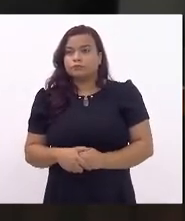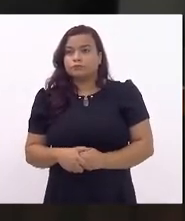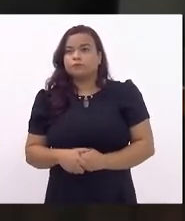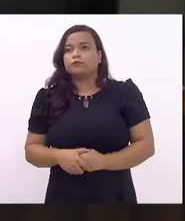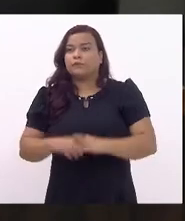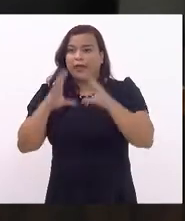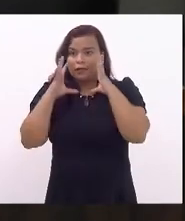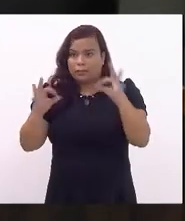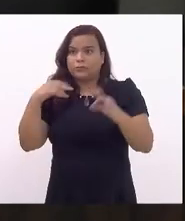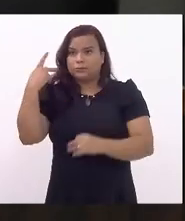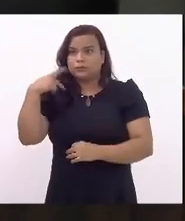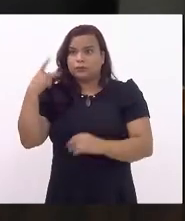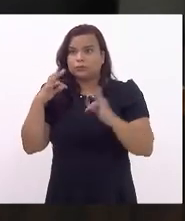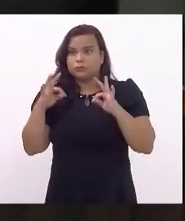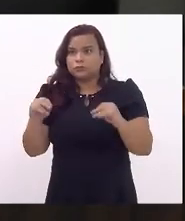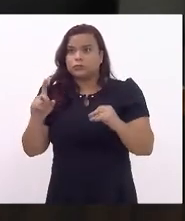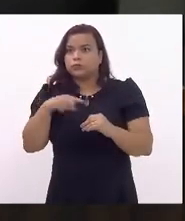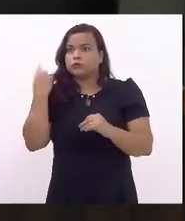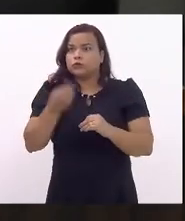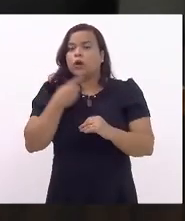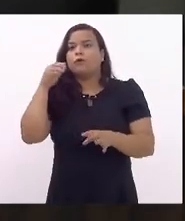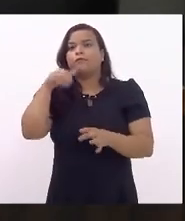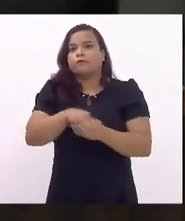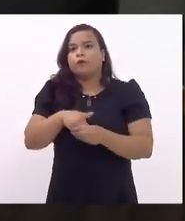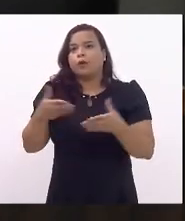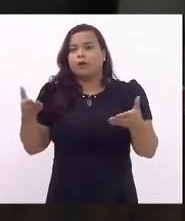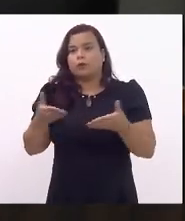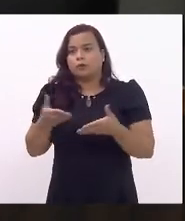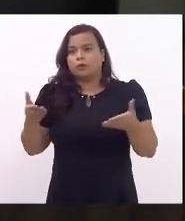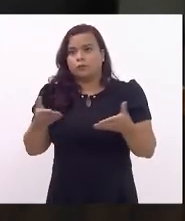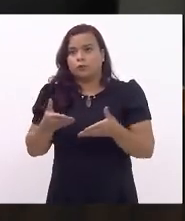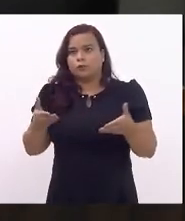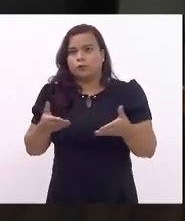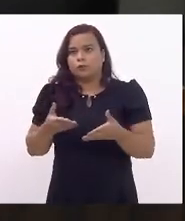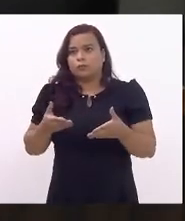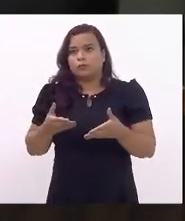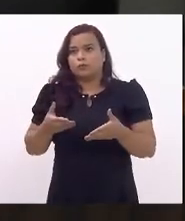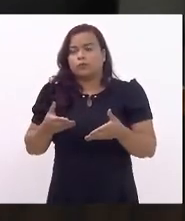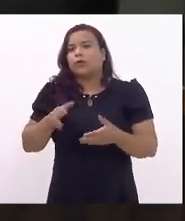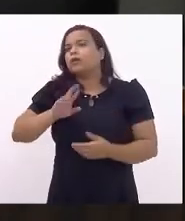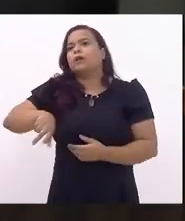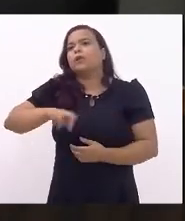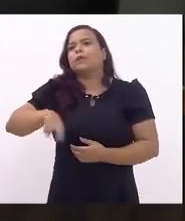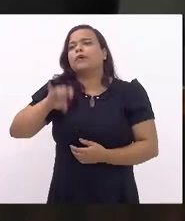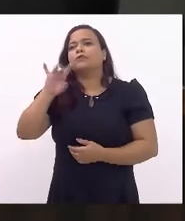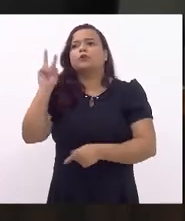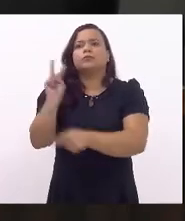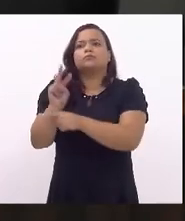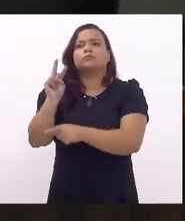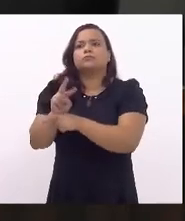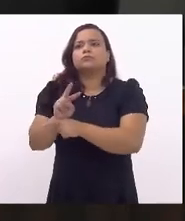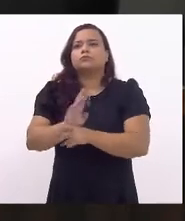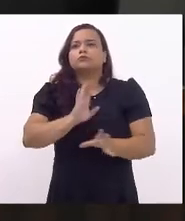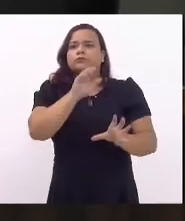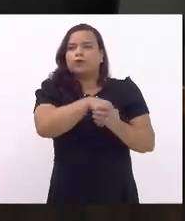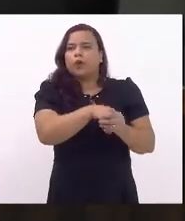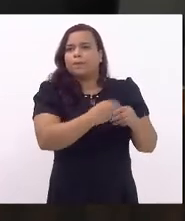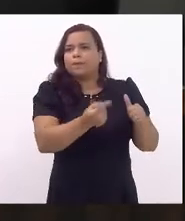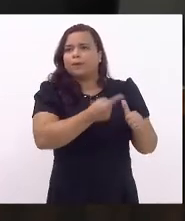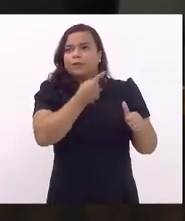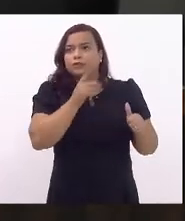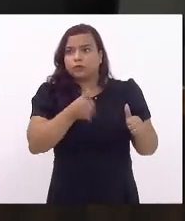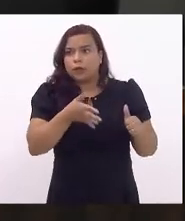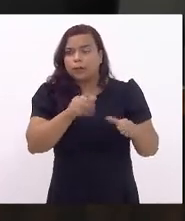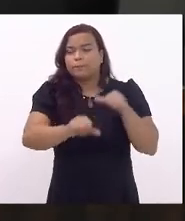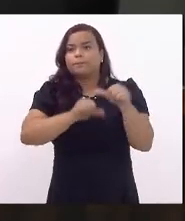Atenção, senhores parlamentares, nós vamos votar. Hoje é mais simbólico, porque nós já votamos em primeira e não vamos dar para modificar